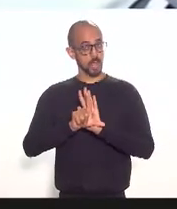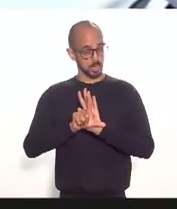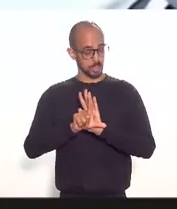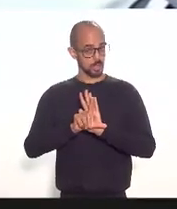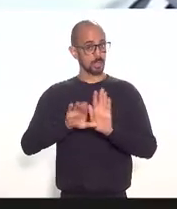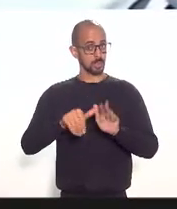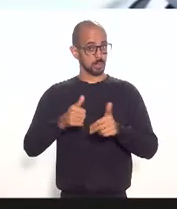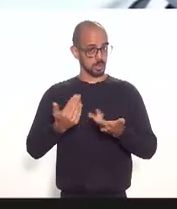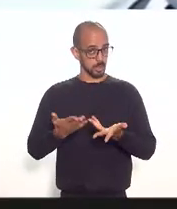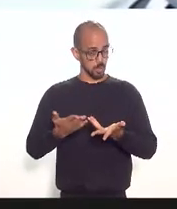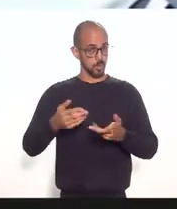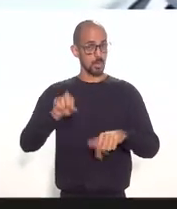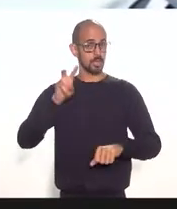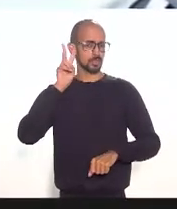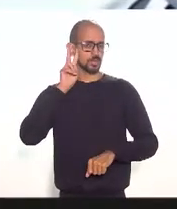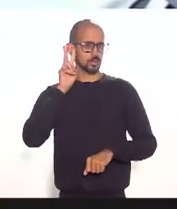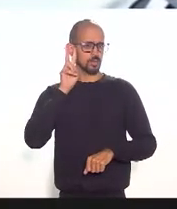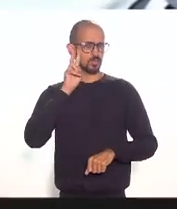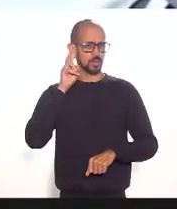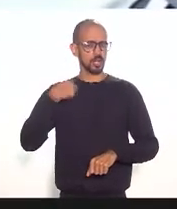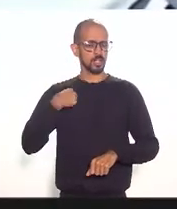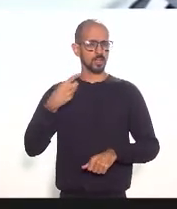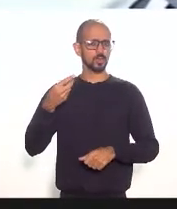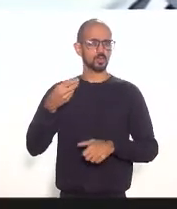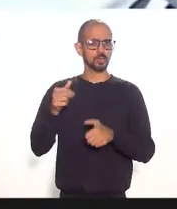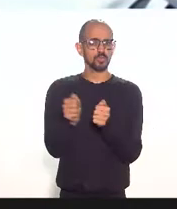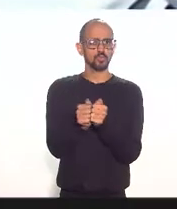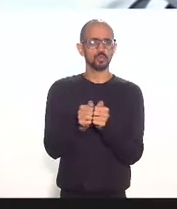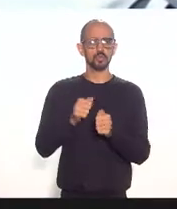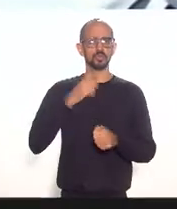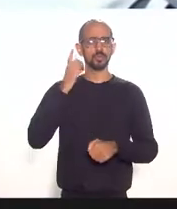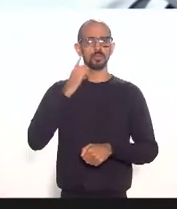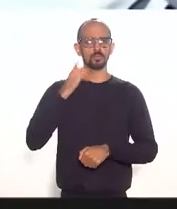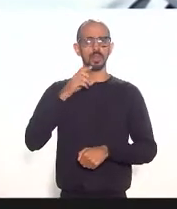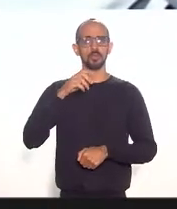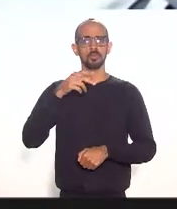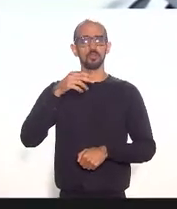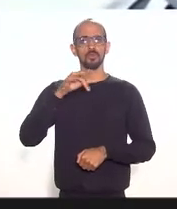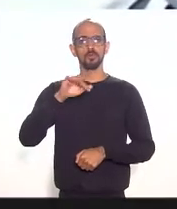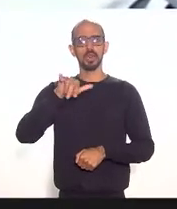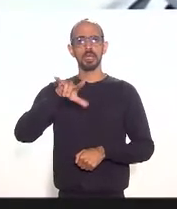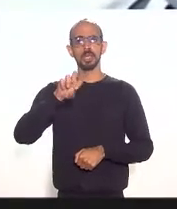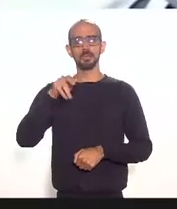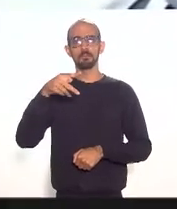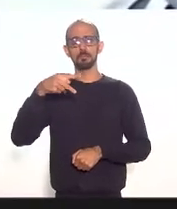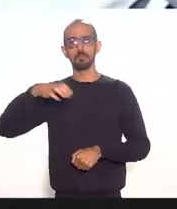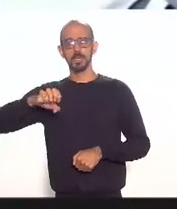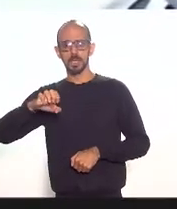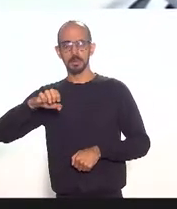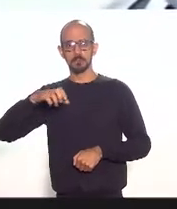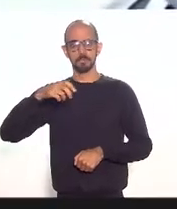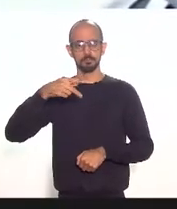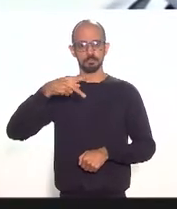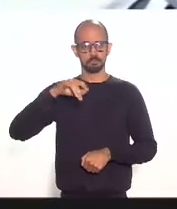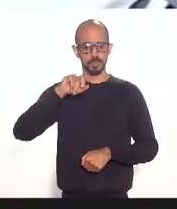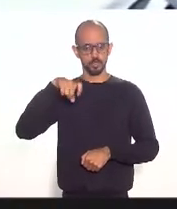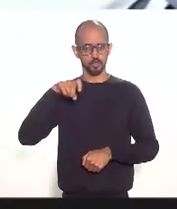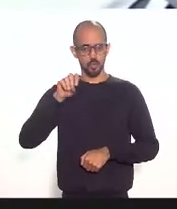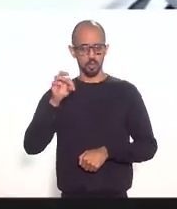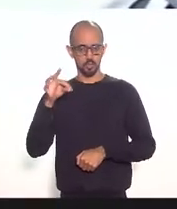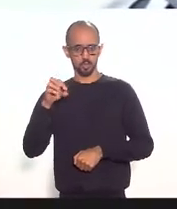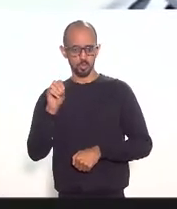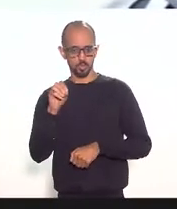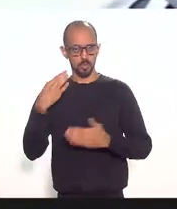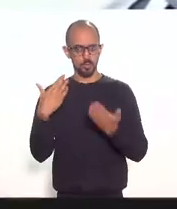na segunda-feira, restando a presença do deputado Felipe Peixoto, depois de eu passar o final de semana comparando o meu